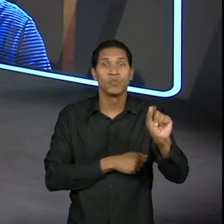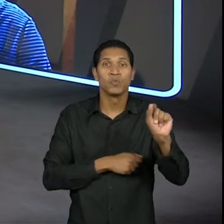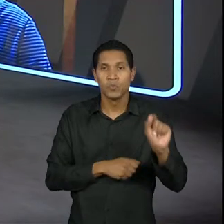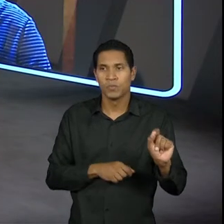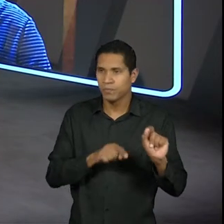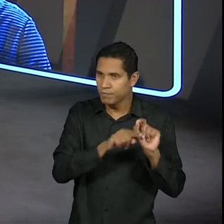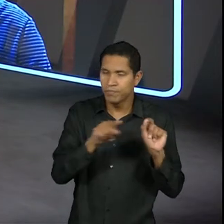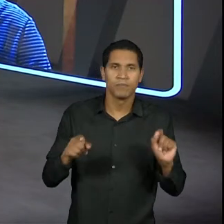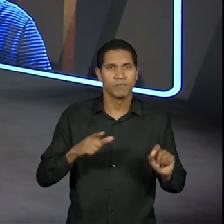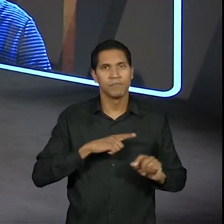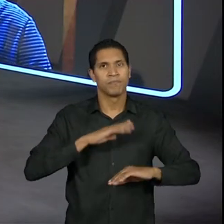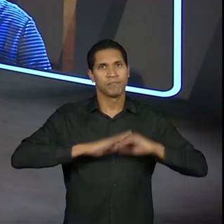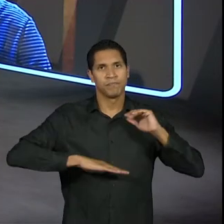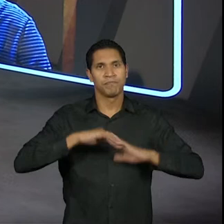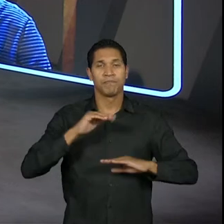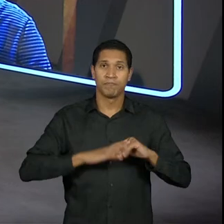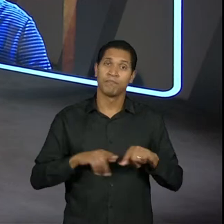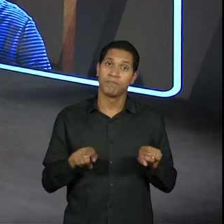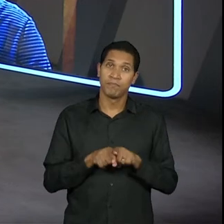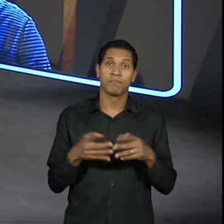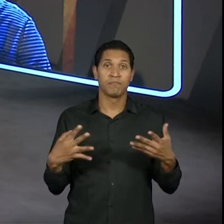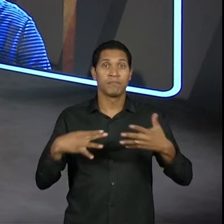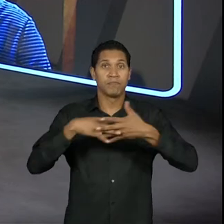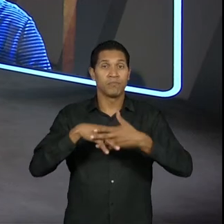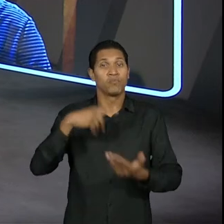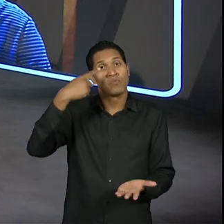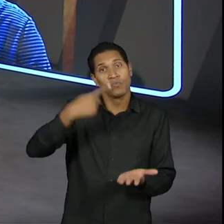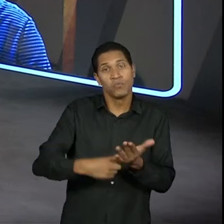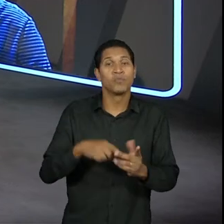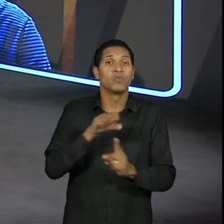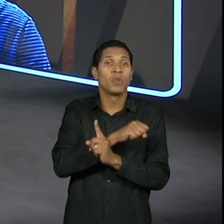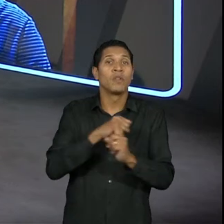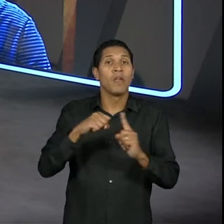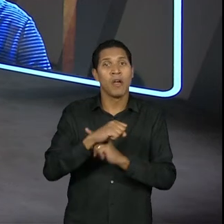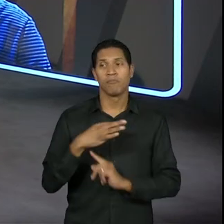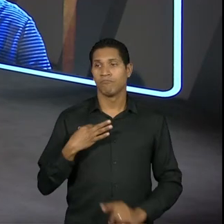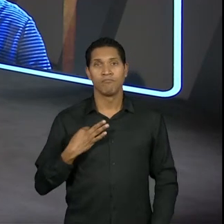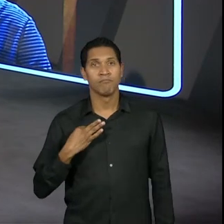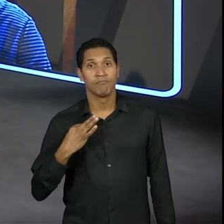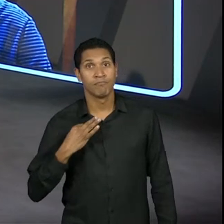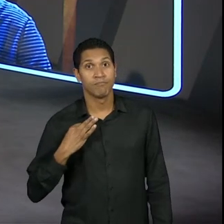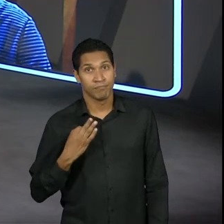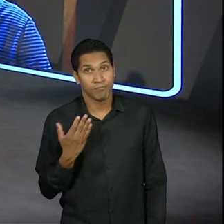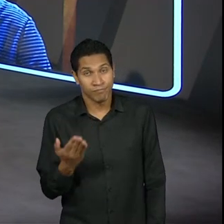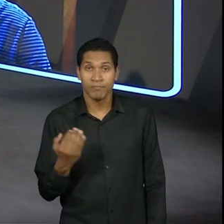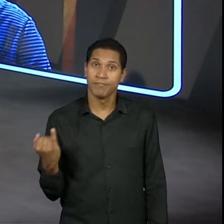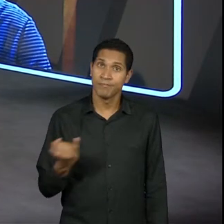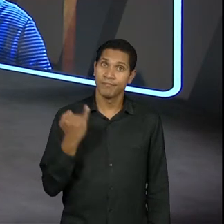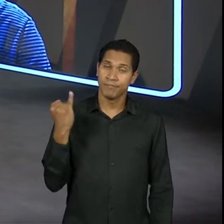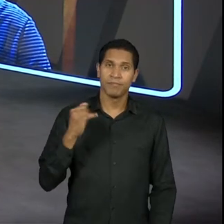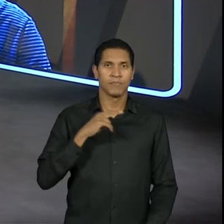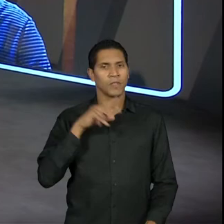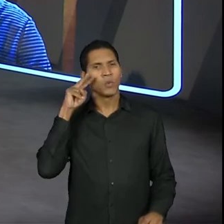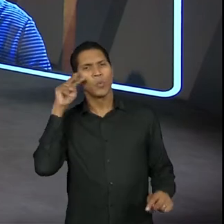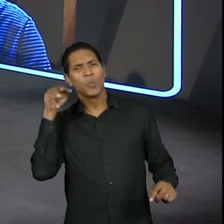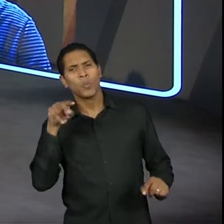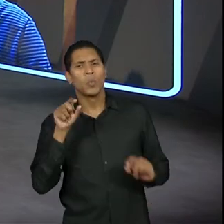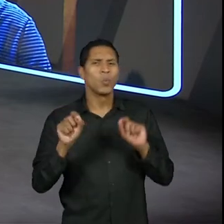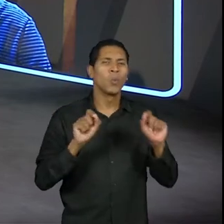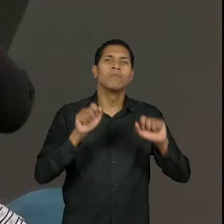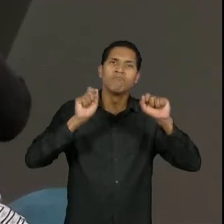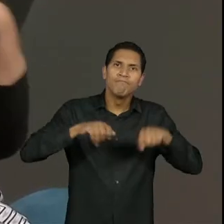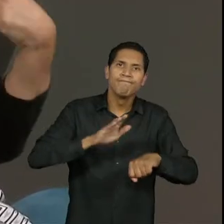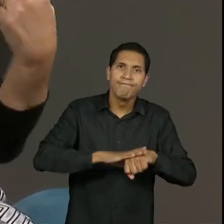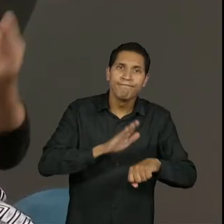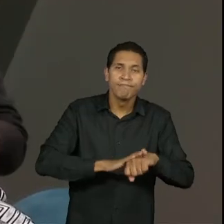exercício pleno aí da cidadania e o compromisso social que os sujeitos vão assumir. Então, esse olhar já pensar o que eu posso